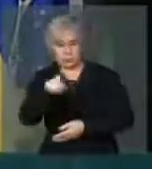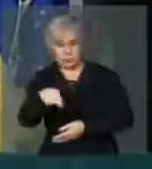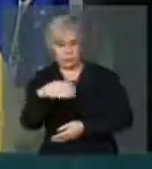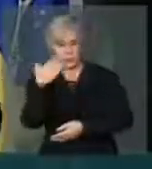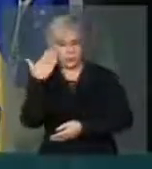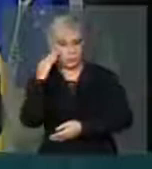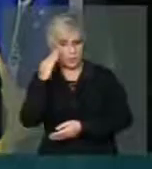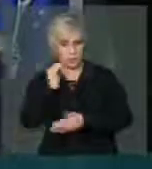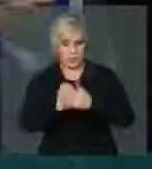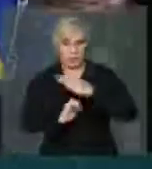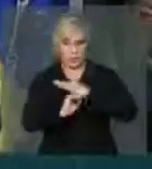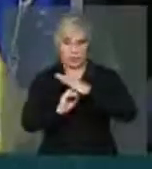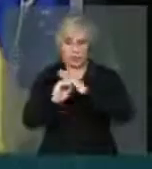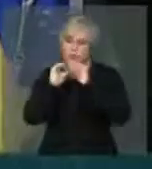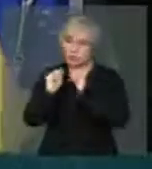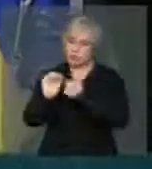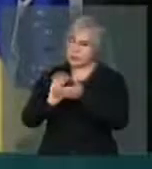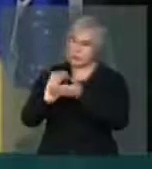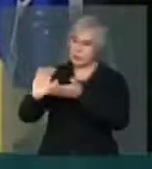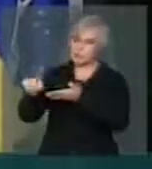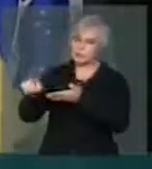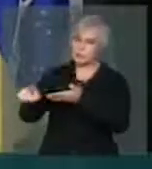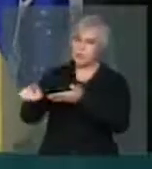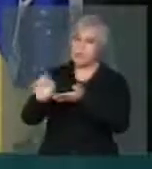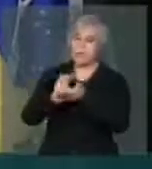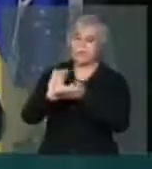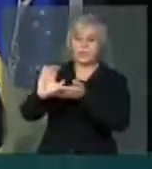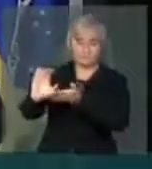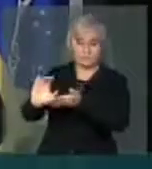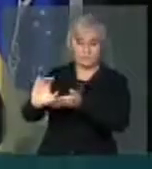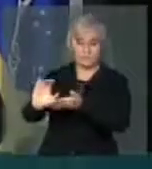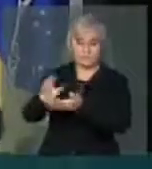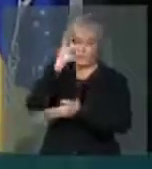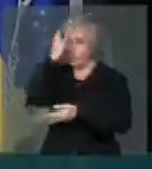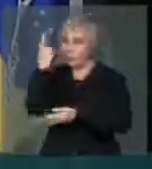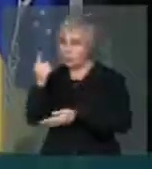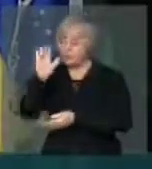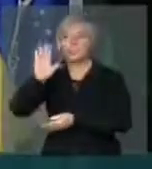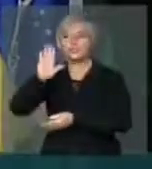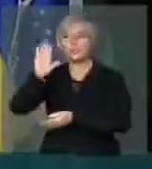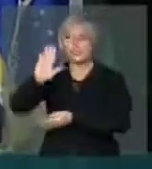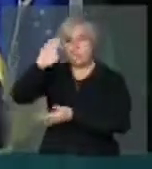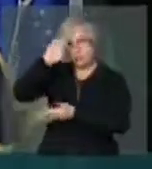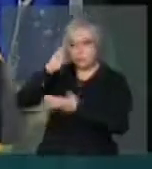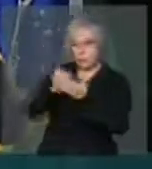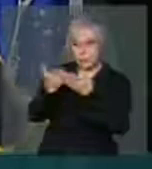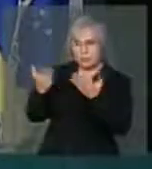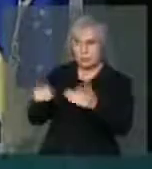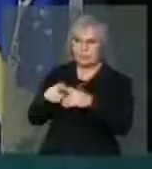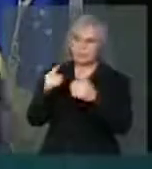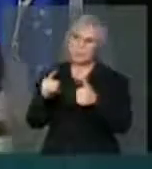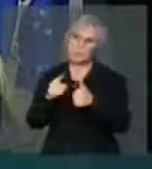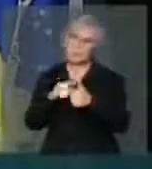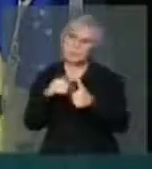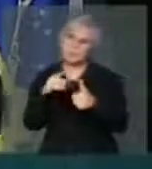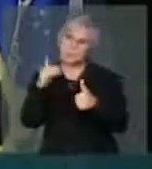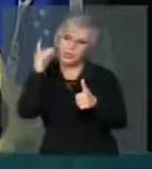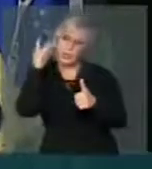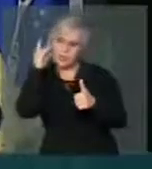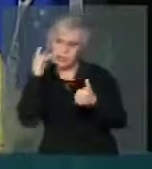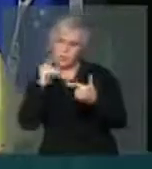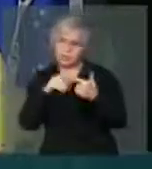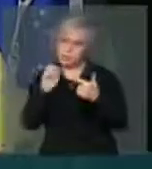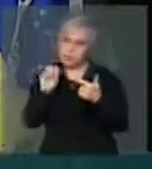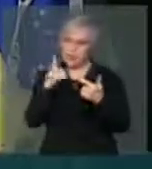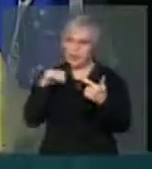pode doar, que ela doe para quem ela acredita ideologicamente. Mas em que que Dilma e a Aécio concordariam